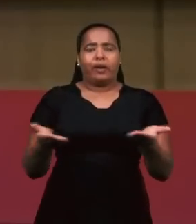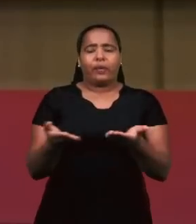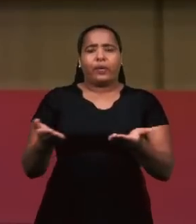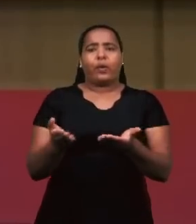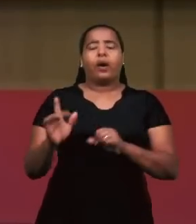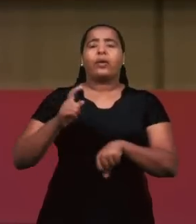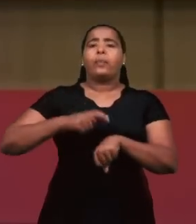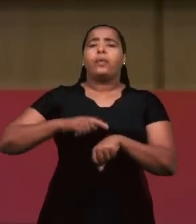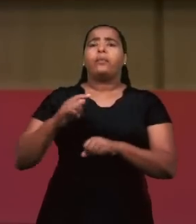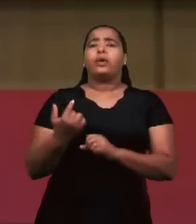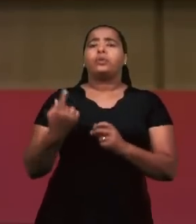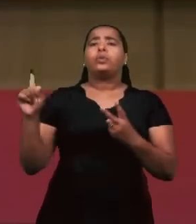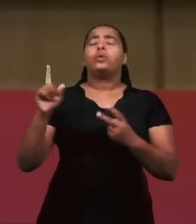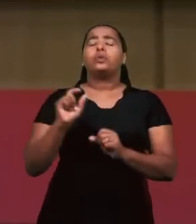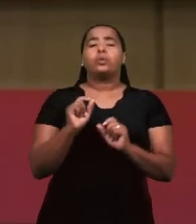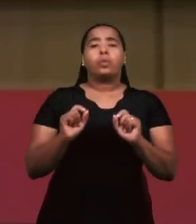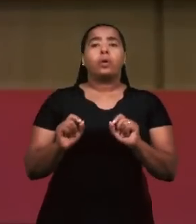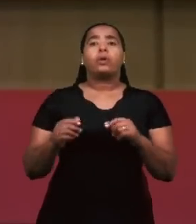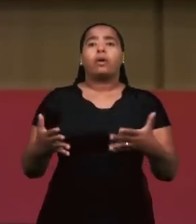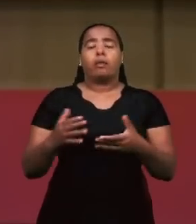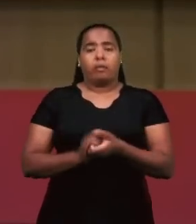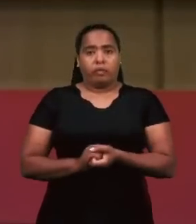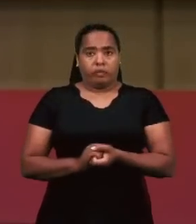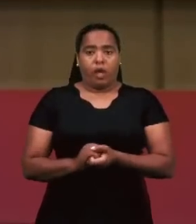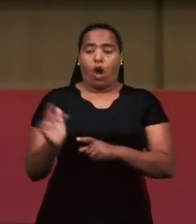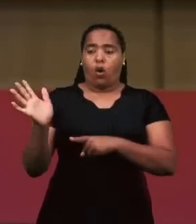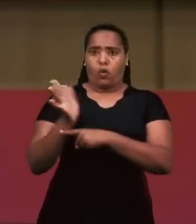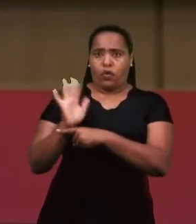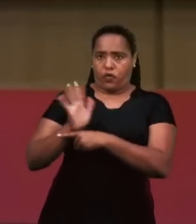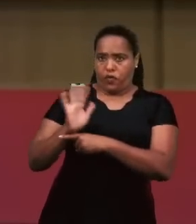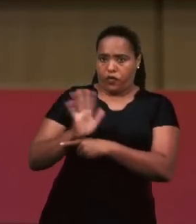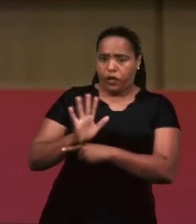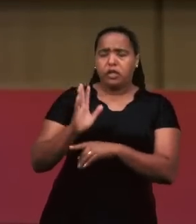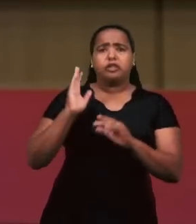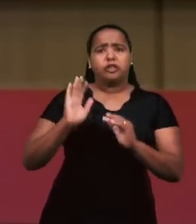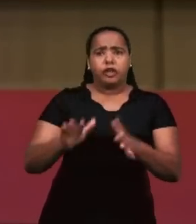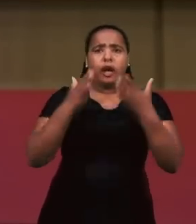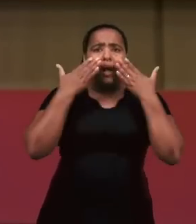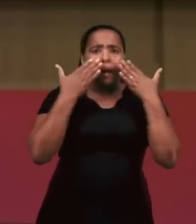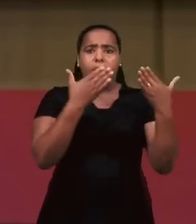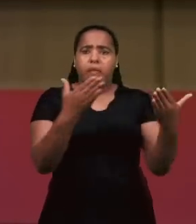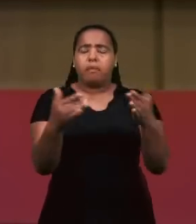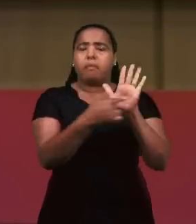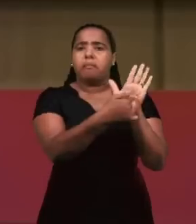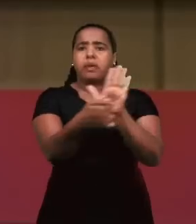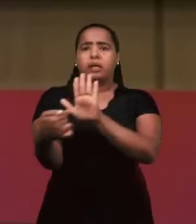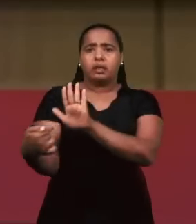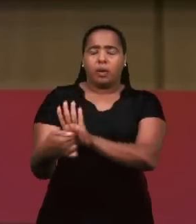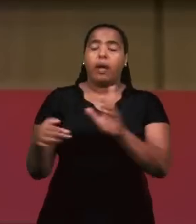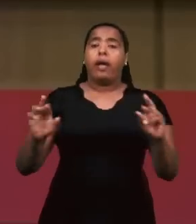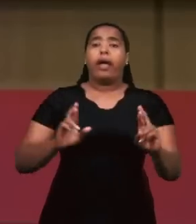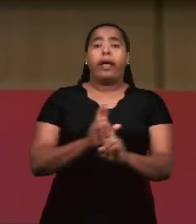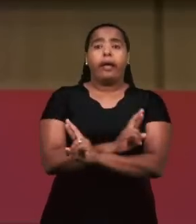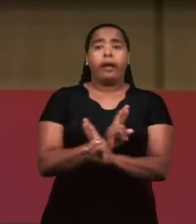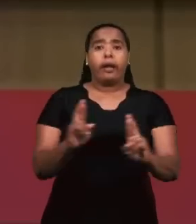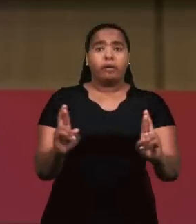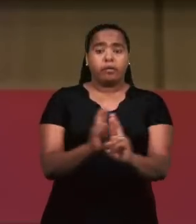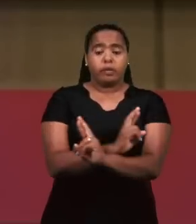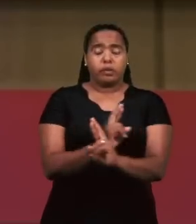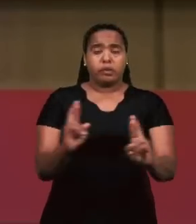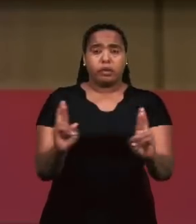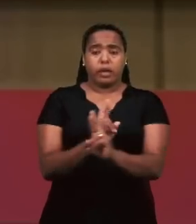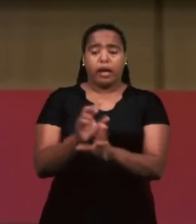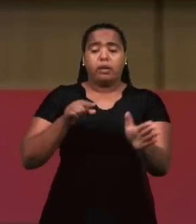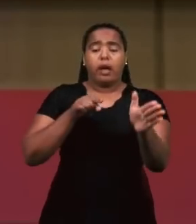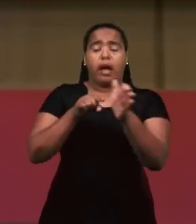parte agora dos nossos vídeos que nós temos a apresentar aos irmãos por relação às nossas